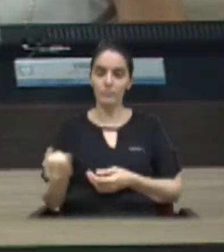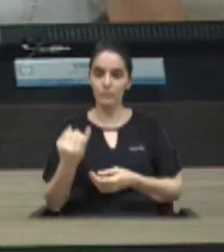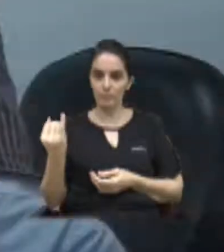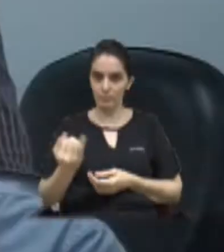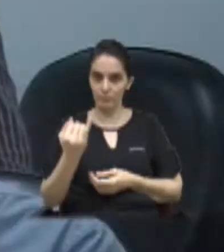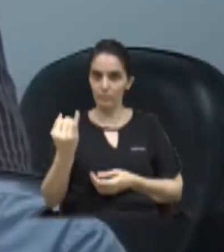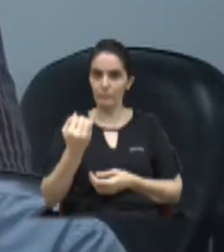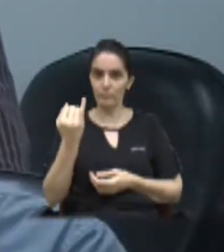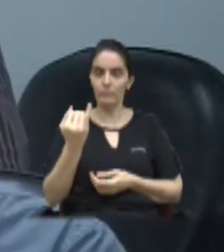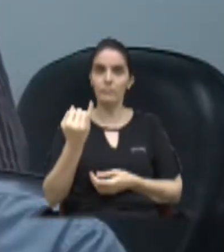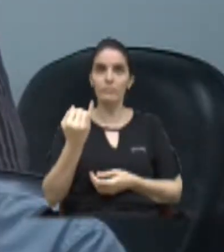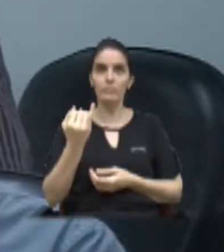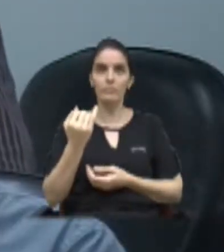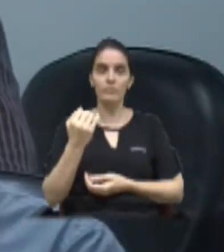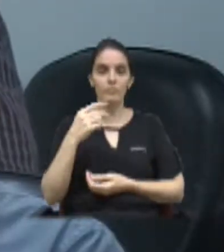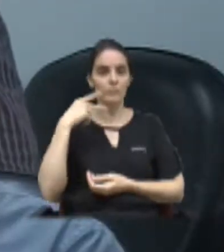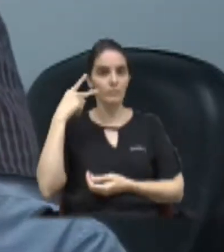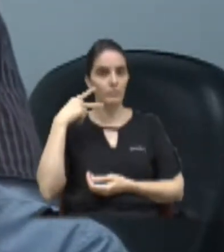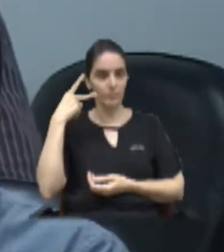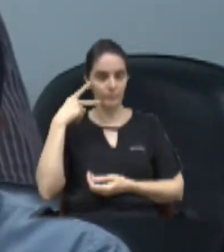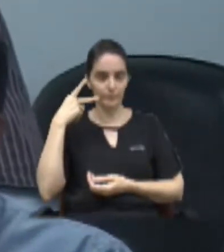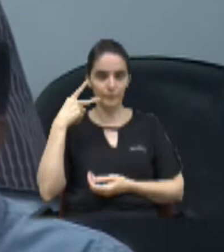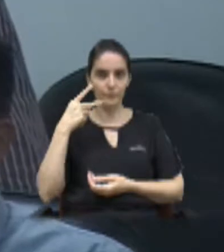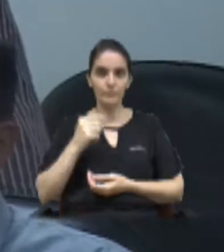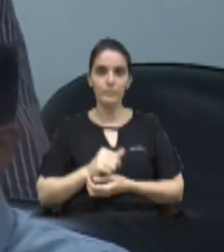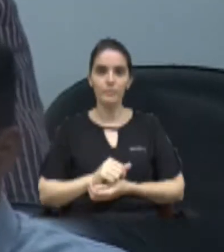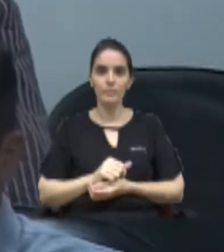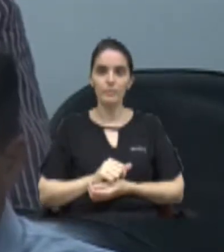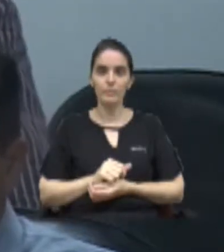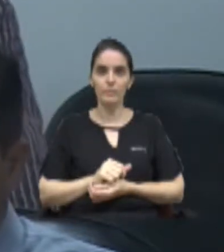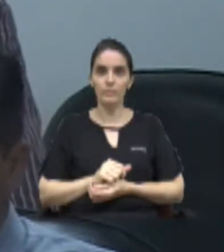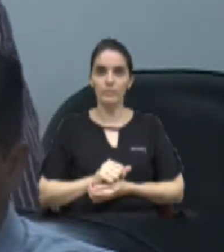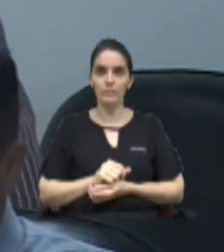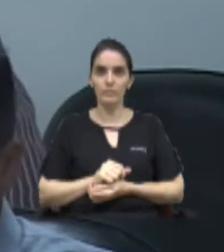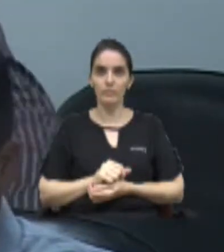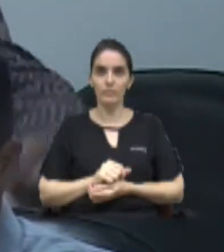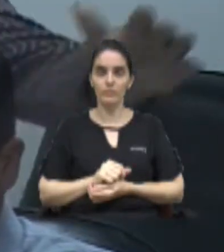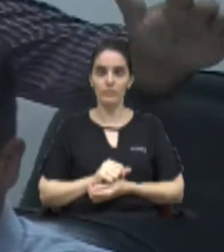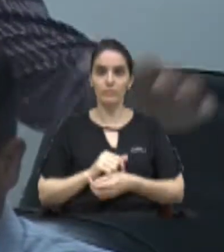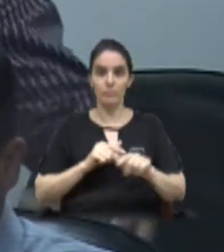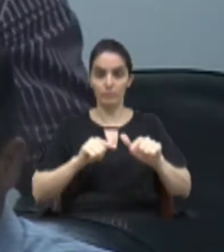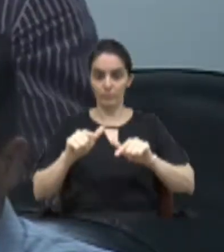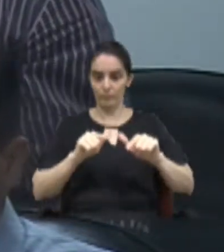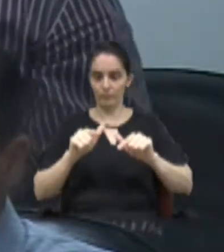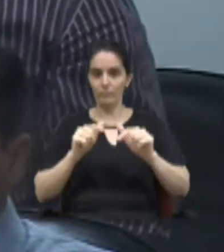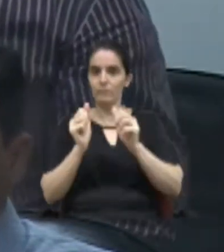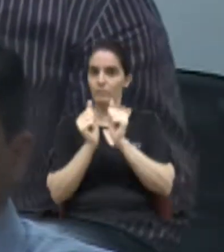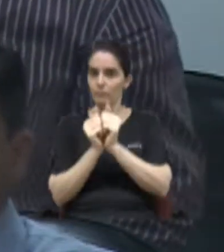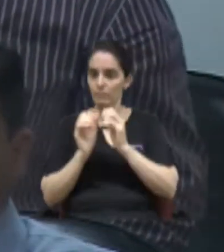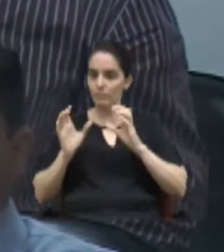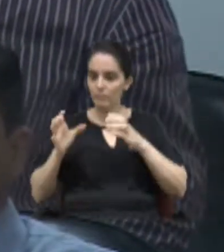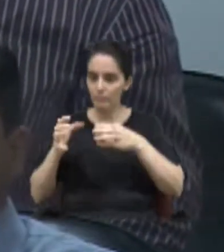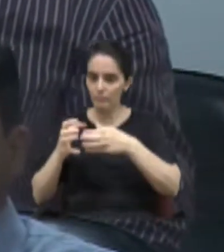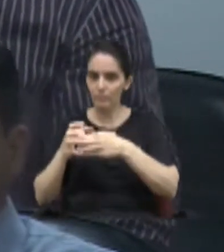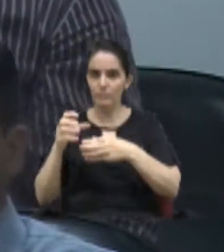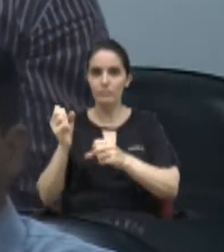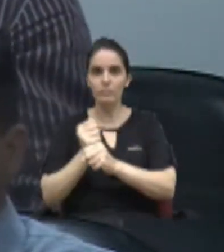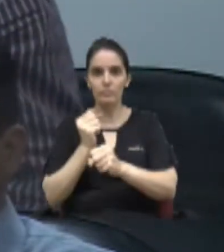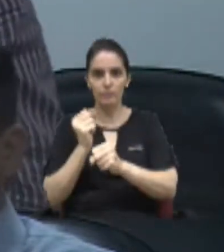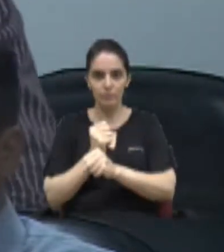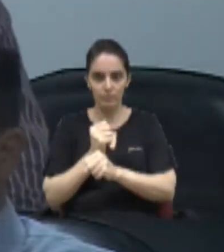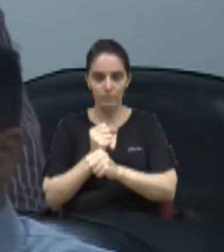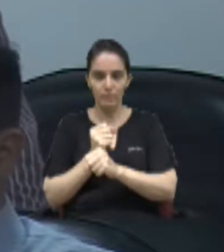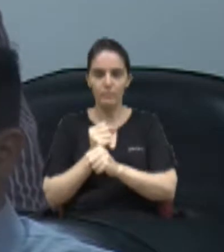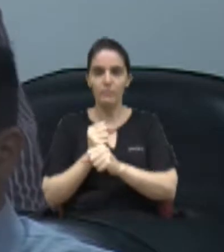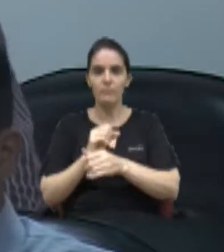que nós, como vereadores, pudermos trabalhar, e na maneira que nós trabalhamos, através da comissão, nós conseguimos reverter uma